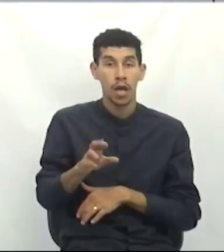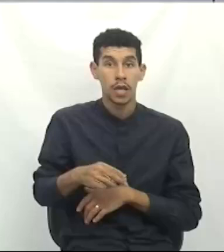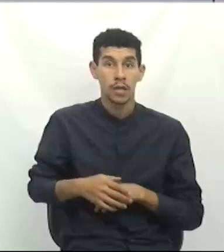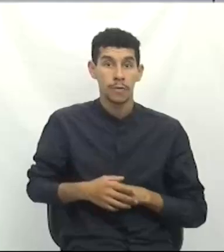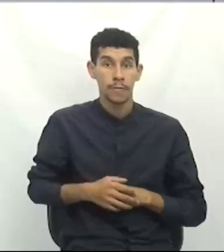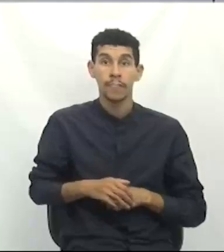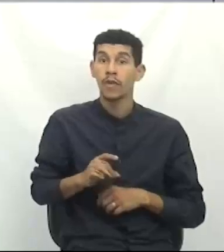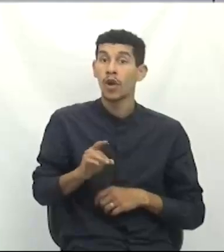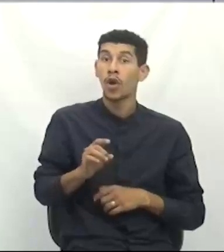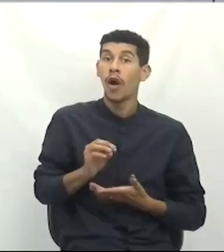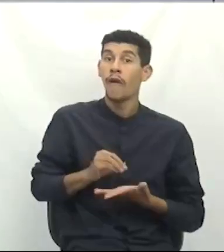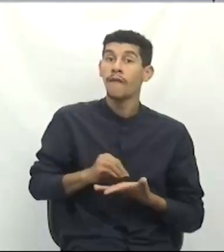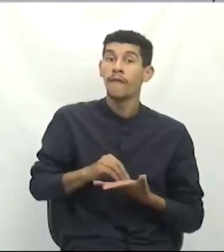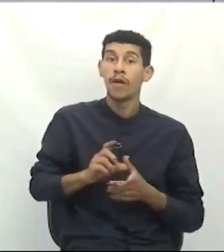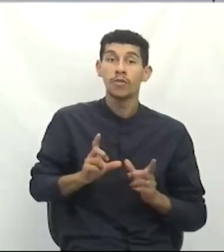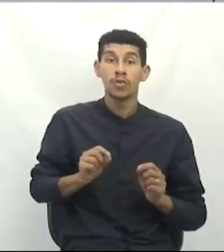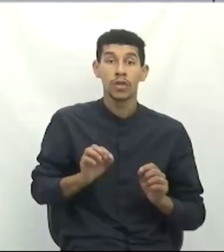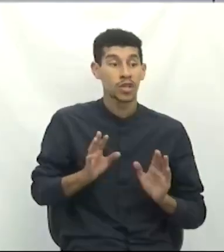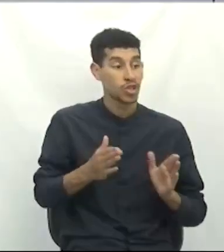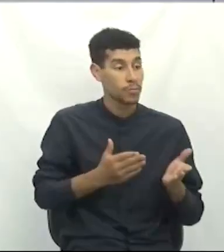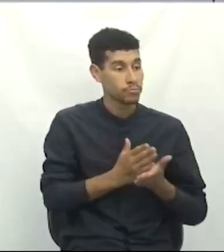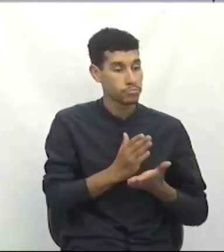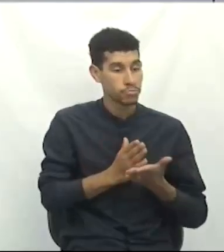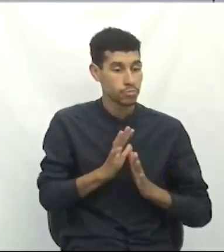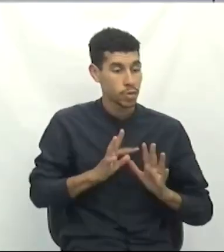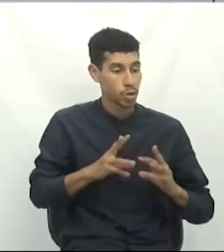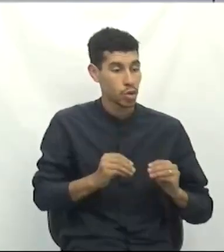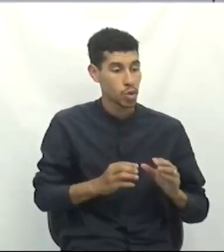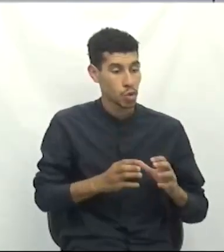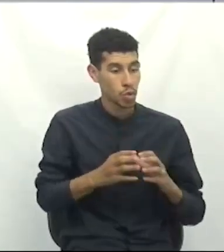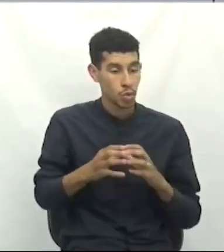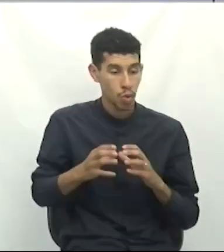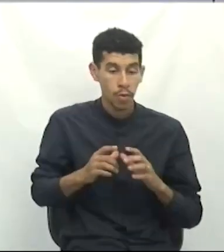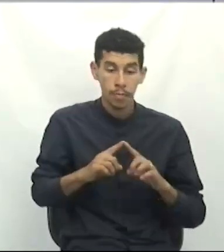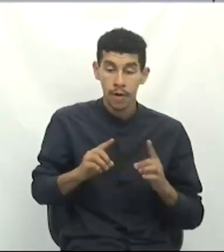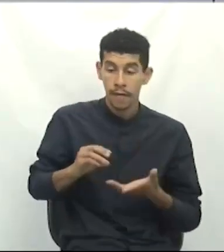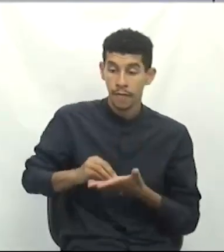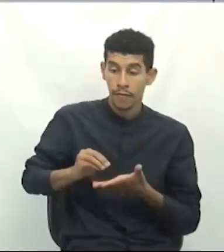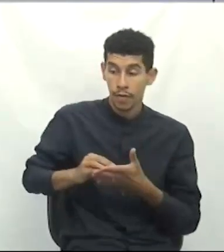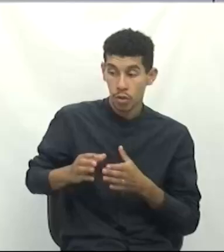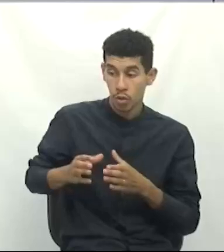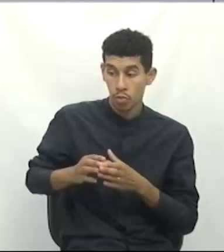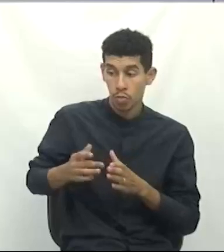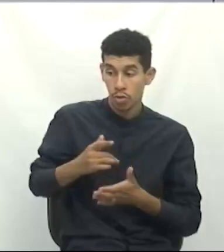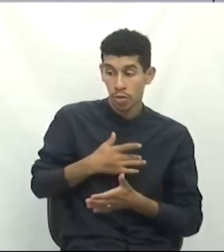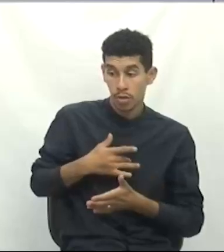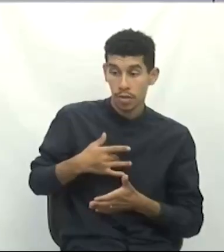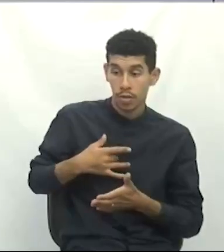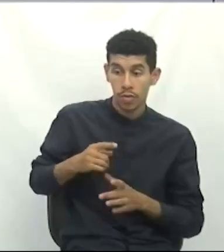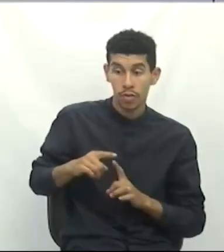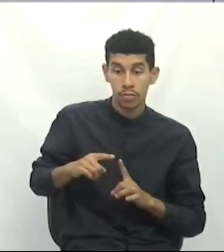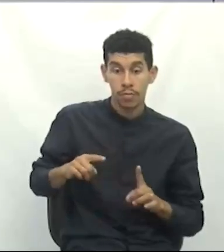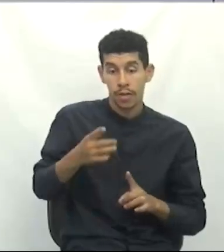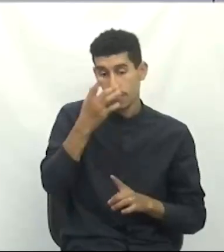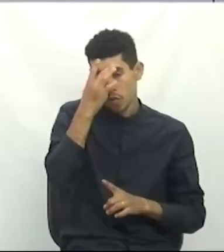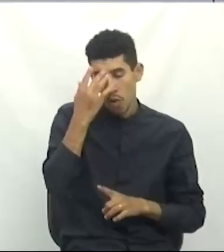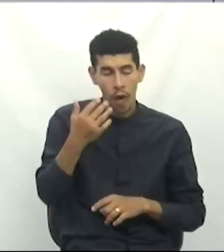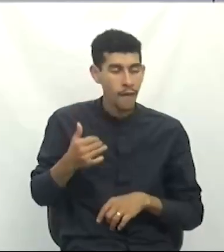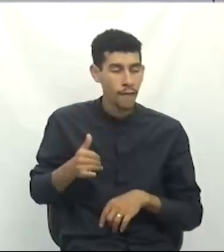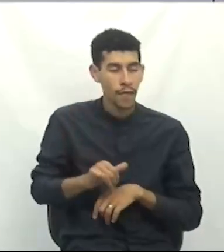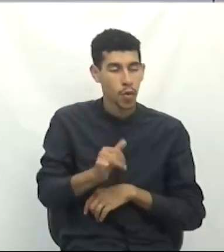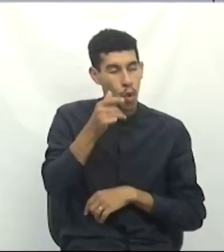Só falta, passou em todas as comissões, só falta a Comissão de Saúde pelo fato de que o Leozinho não estava aí ontem.